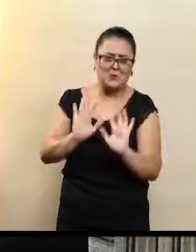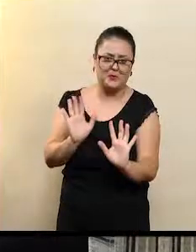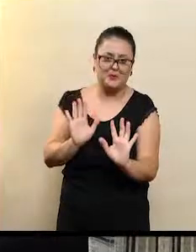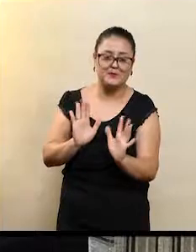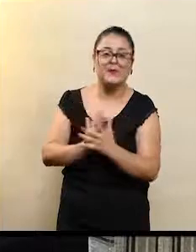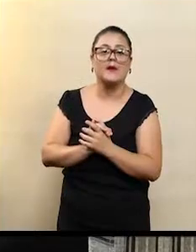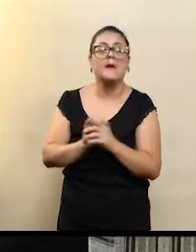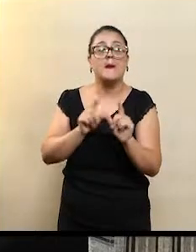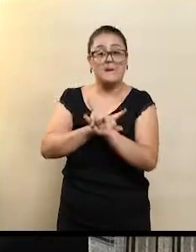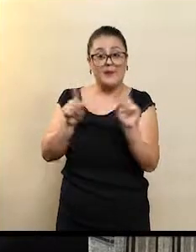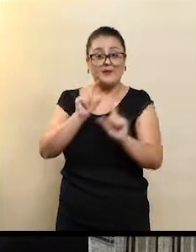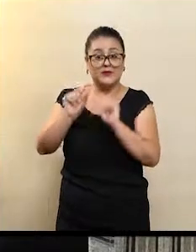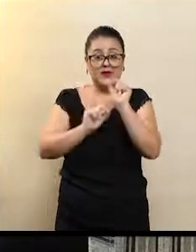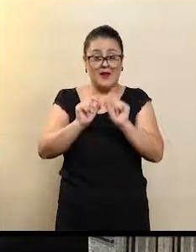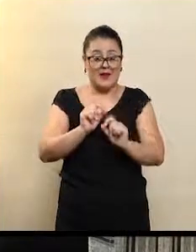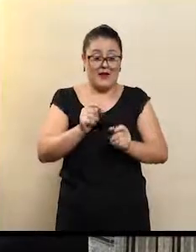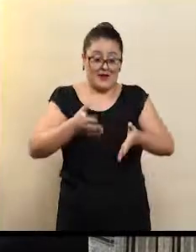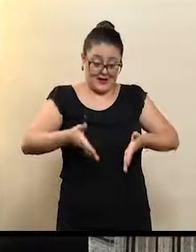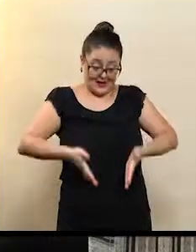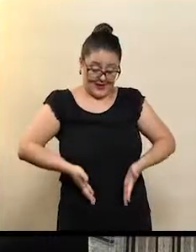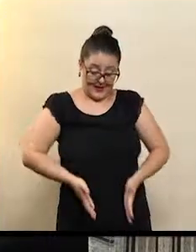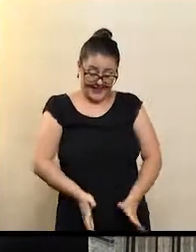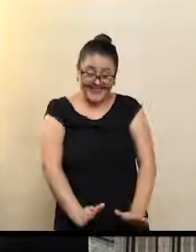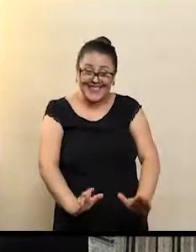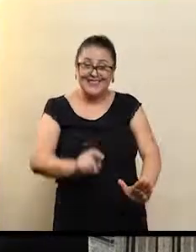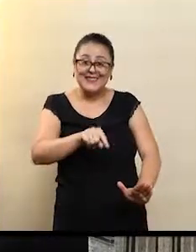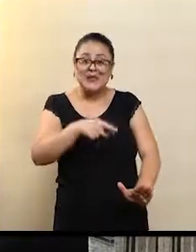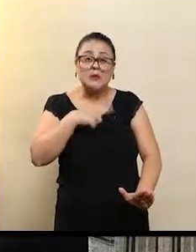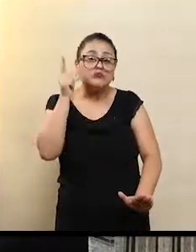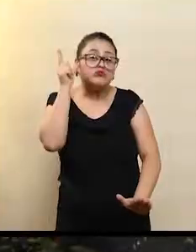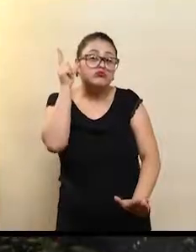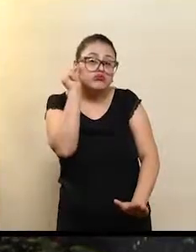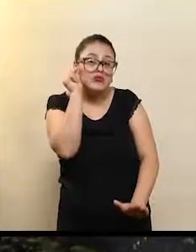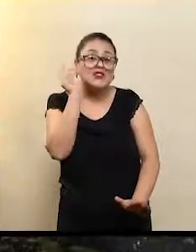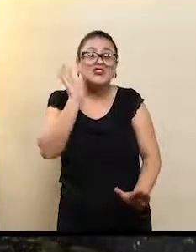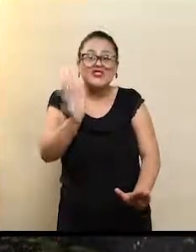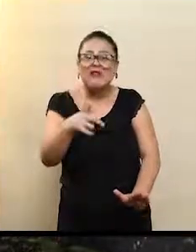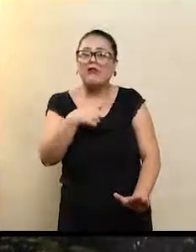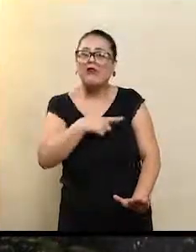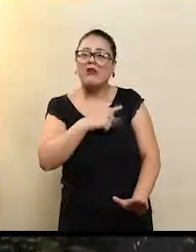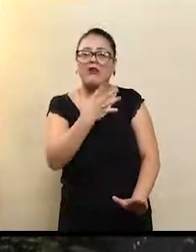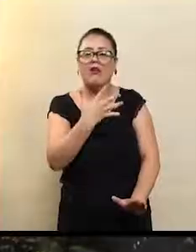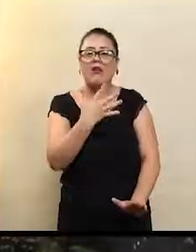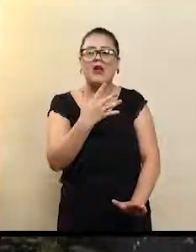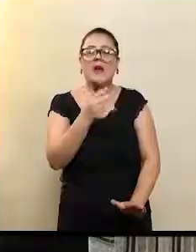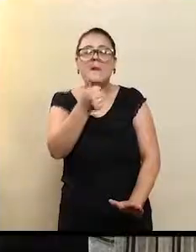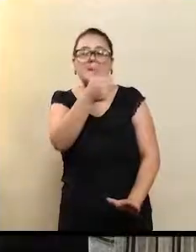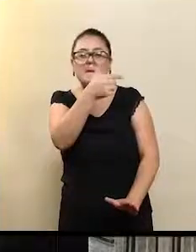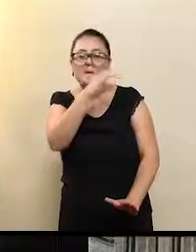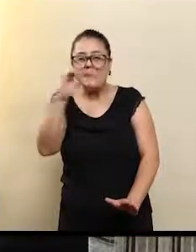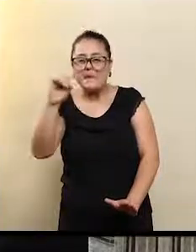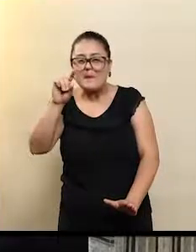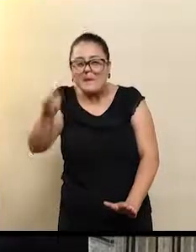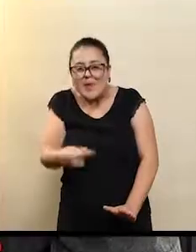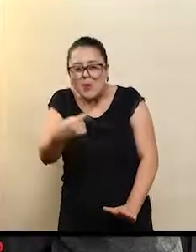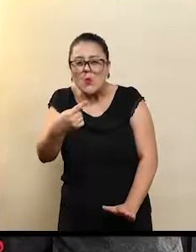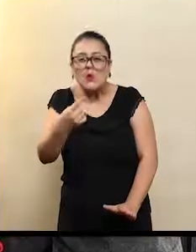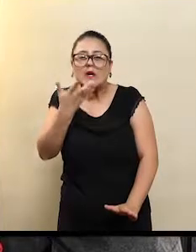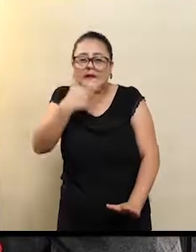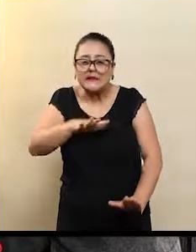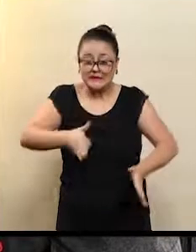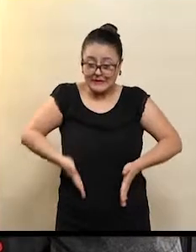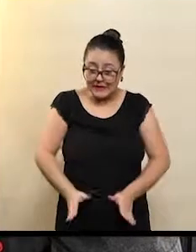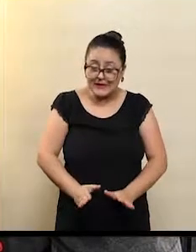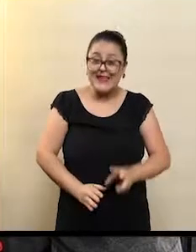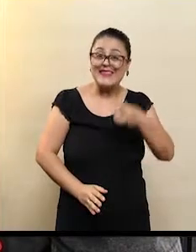no recém-nascido, ela tem uma frequência bastante elevada. Ela chega em torno de 3 a cada mil nascidos vivos na população geral.